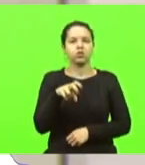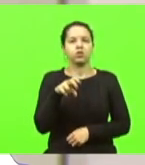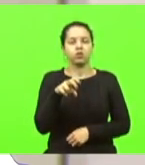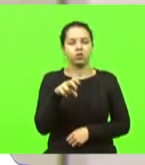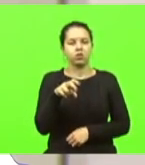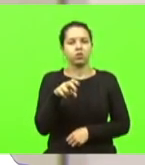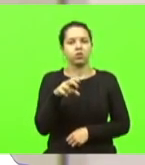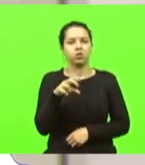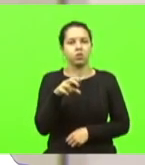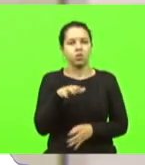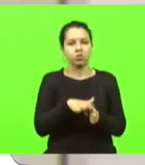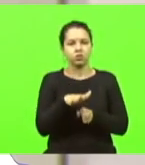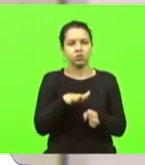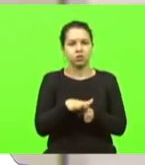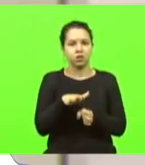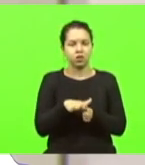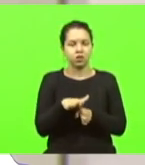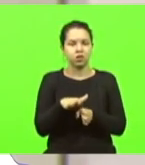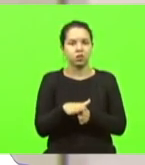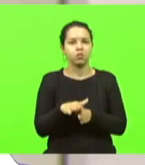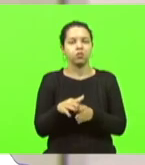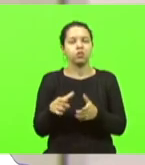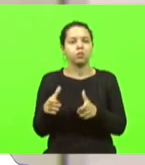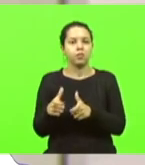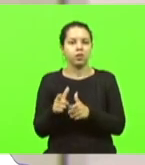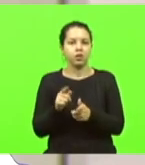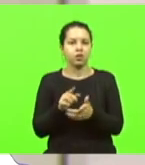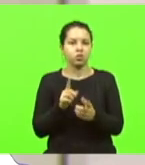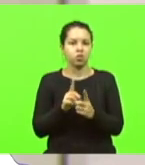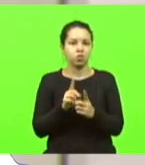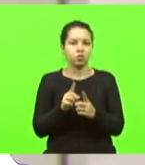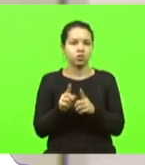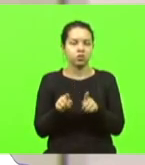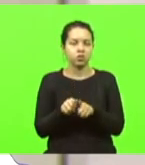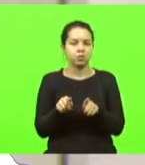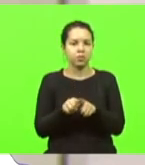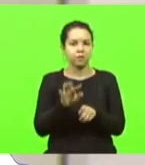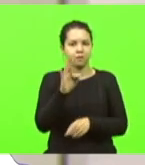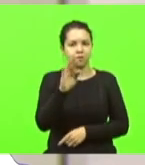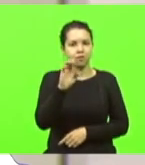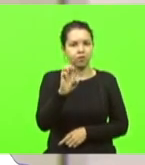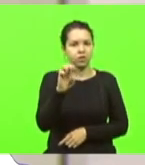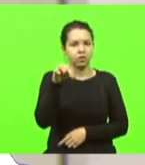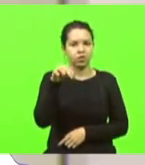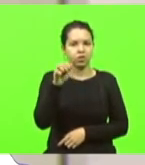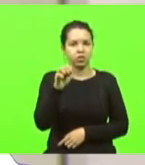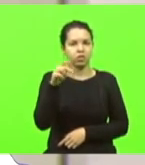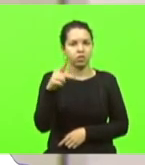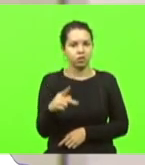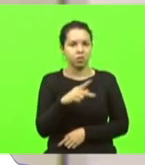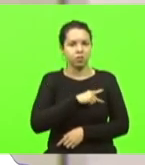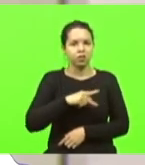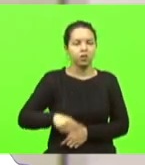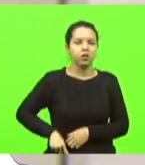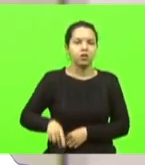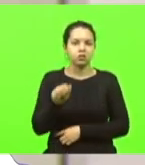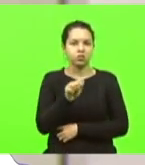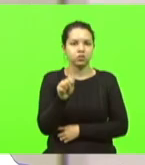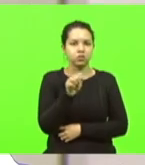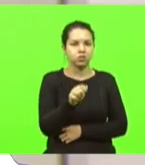Construtores FENAP e presidente da Associação Catarinense de Construtores e Afins ACA